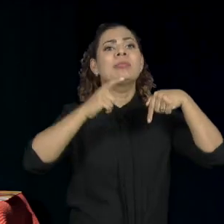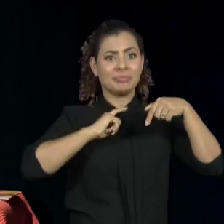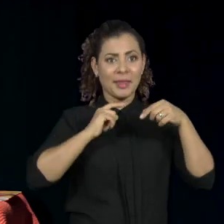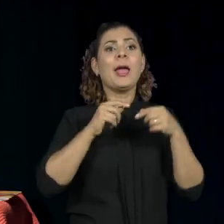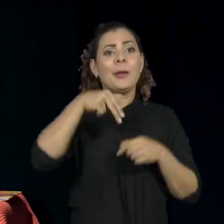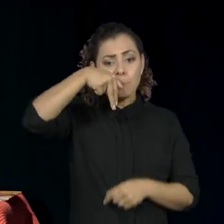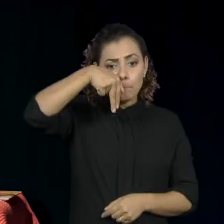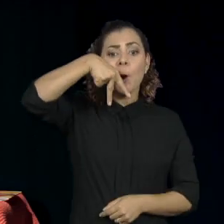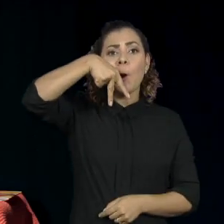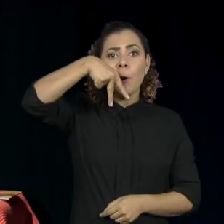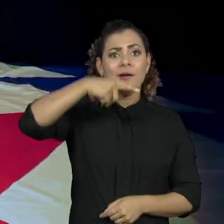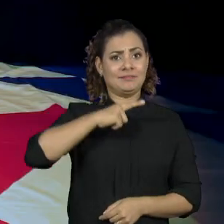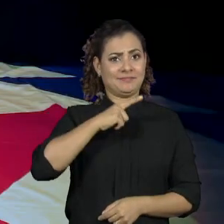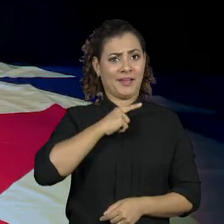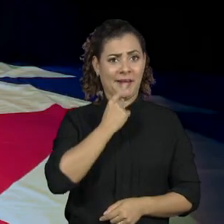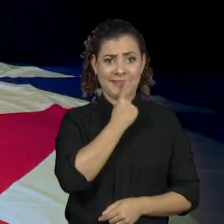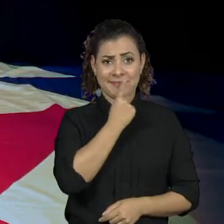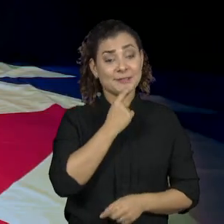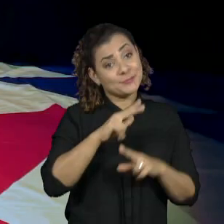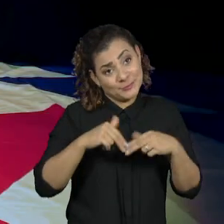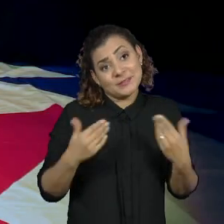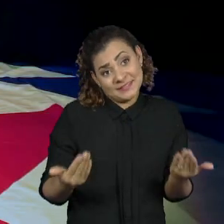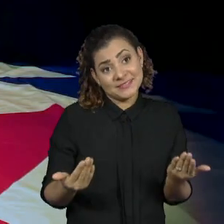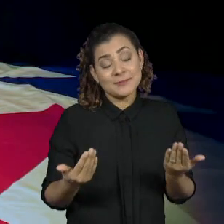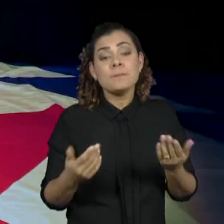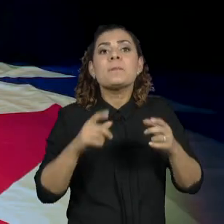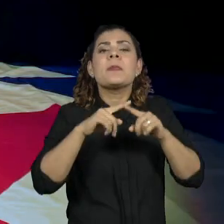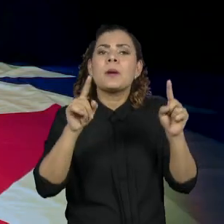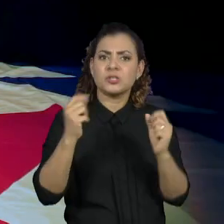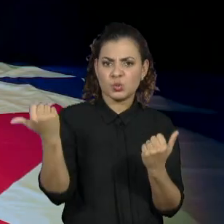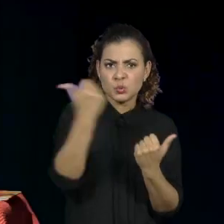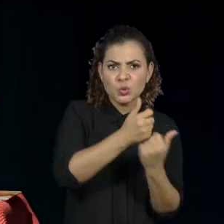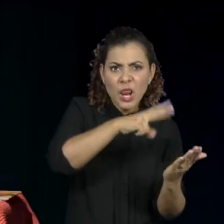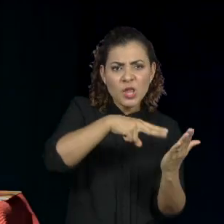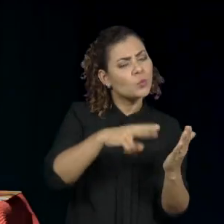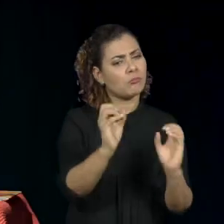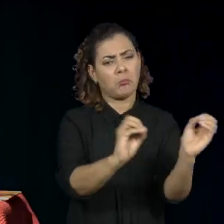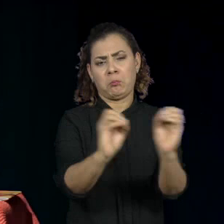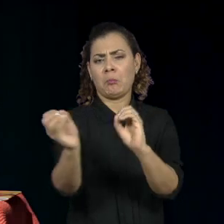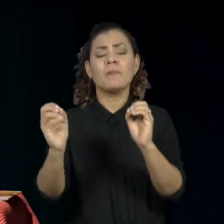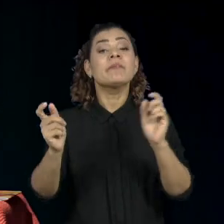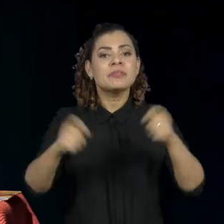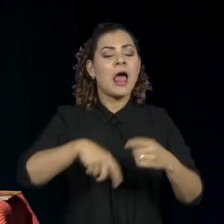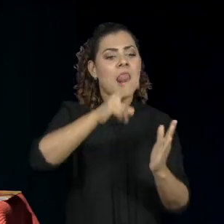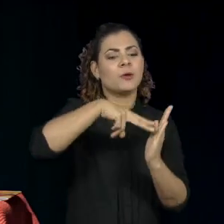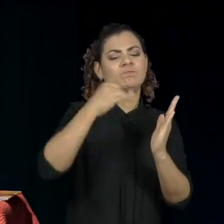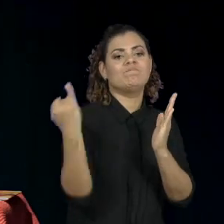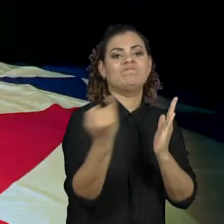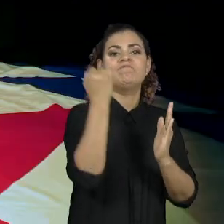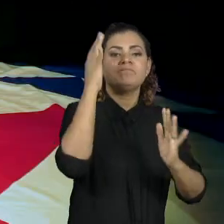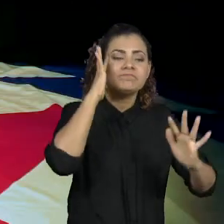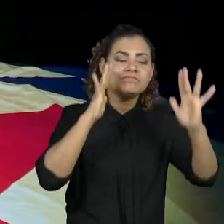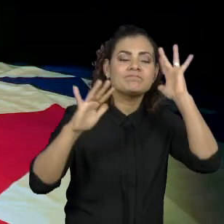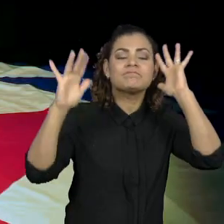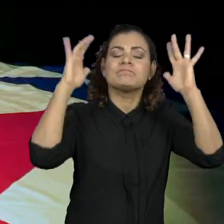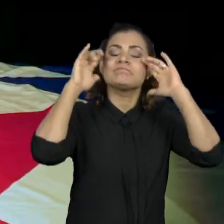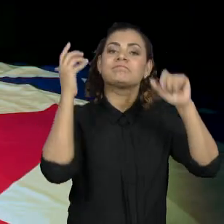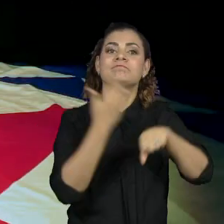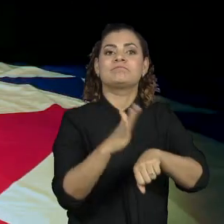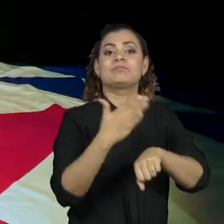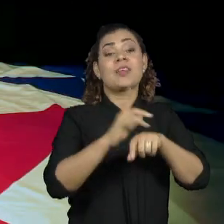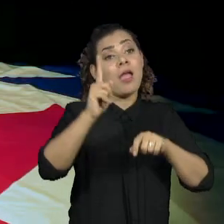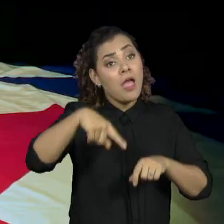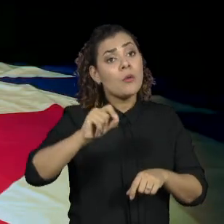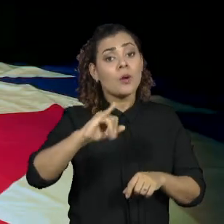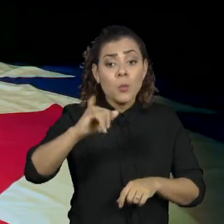imaginação. Nada substitui a leitura, o que a leitura traz para a imaginação dela. Essa é uma oportunidade de